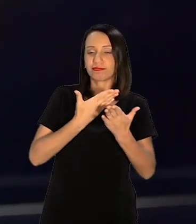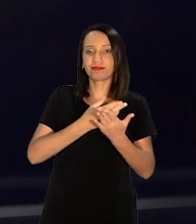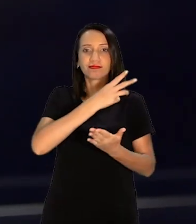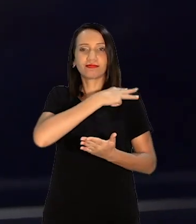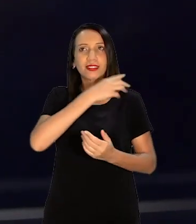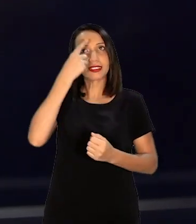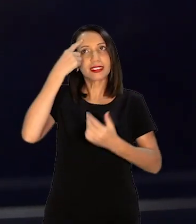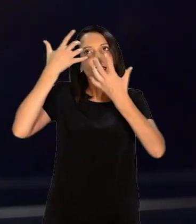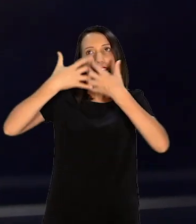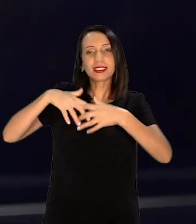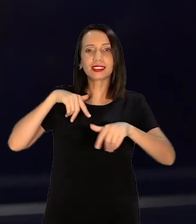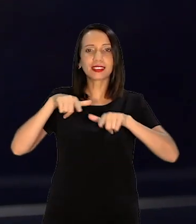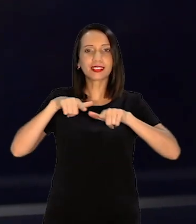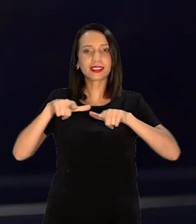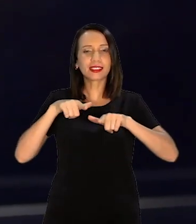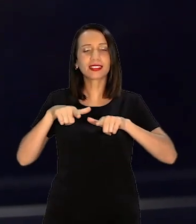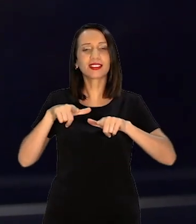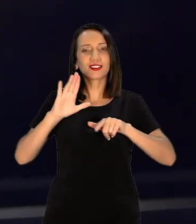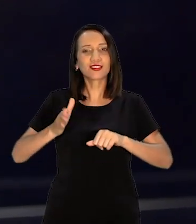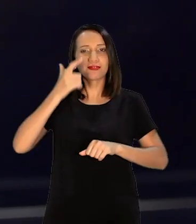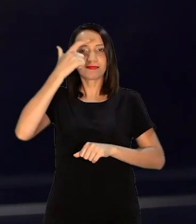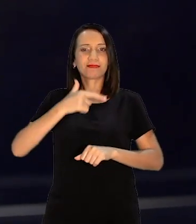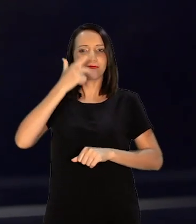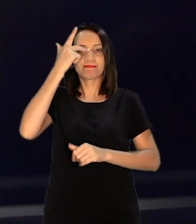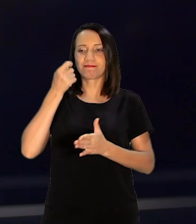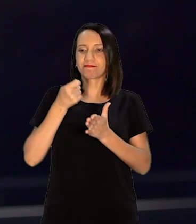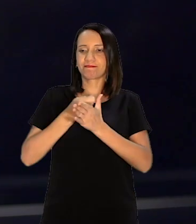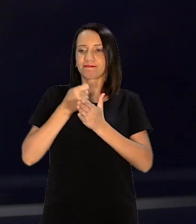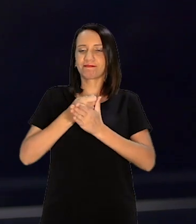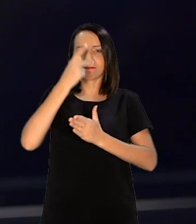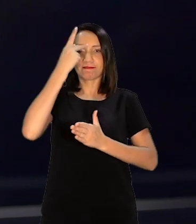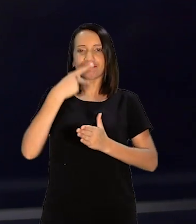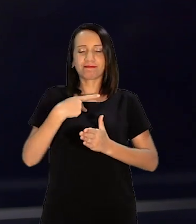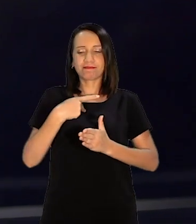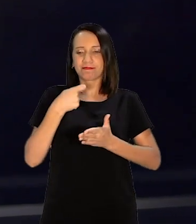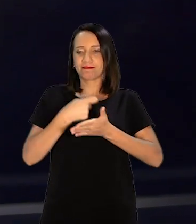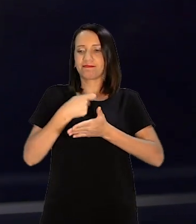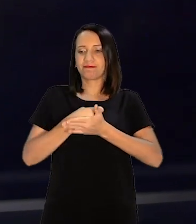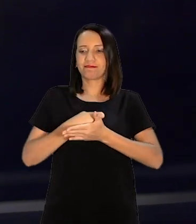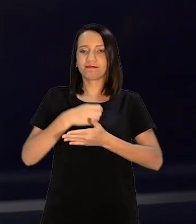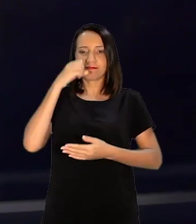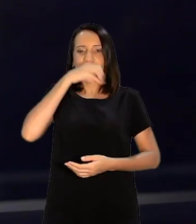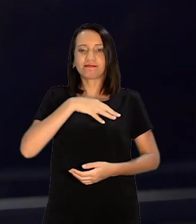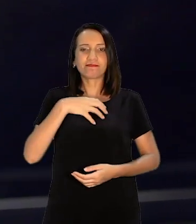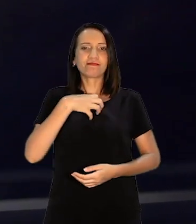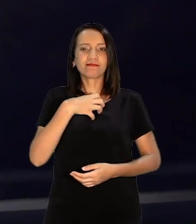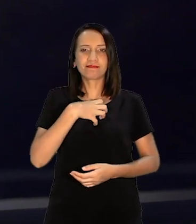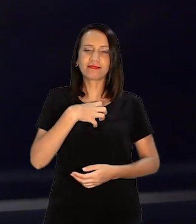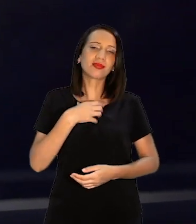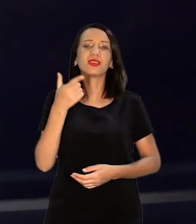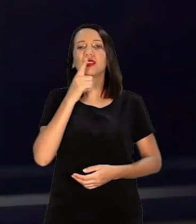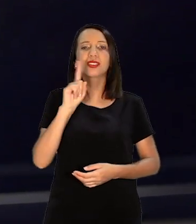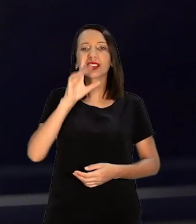trabalhar Ele continua sendo Aquela pessoa Muito rígida Com si mesma Muito grossa Assim Ele não aprende Os valores